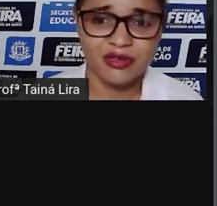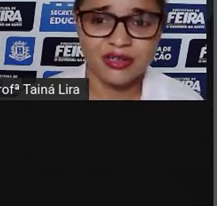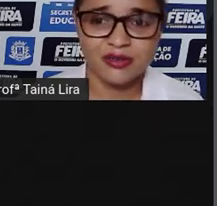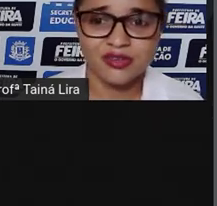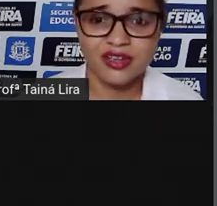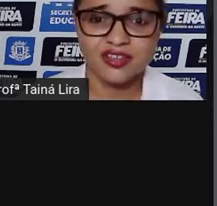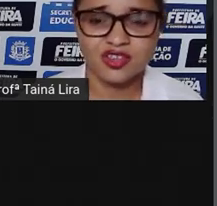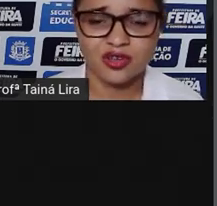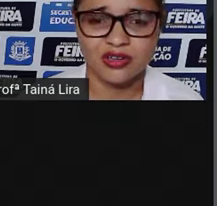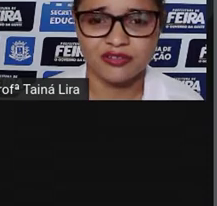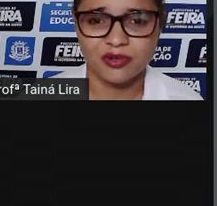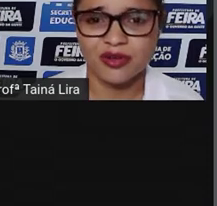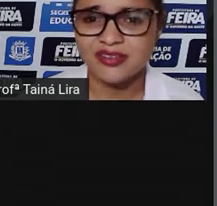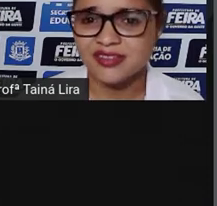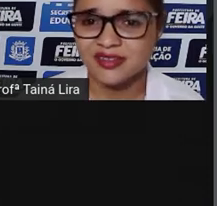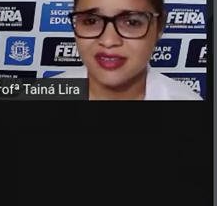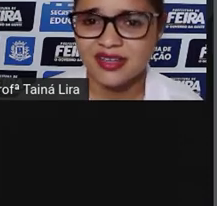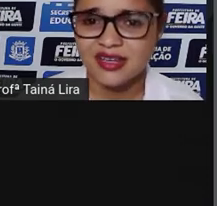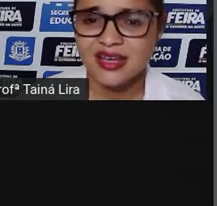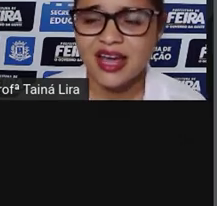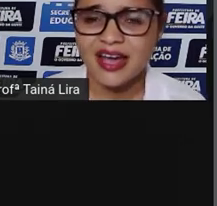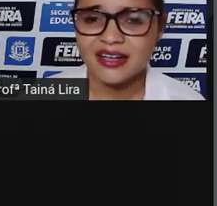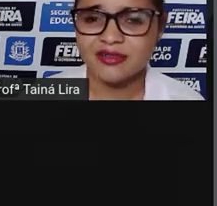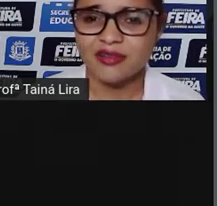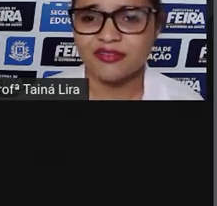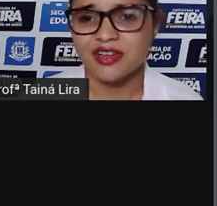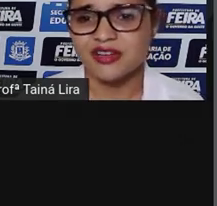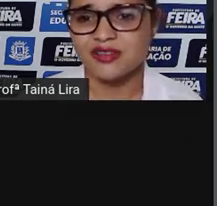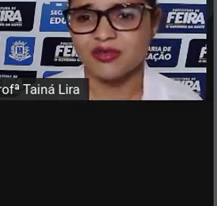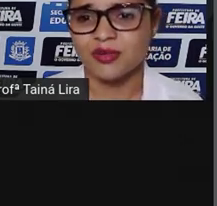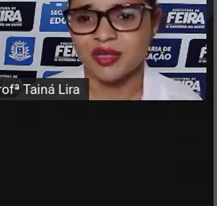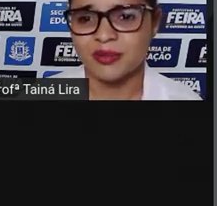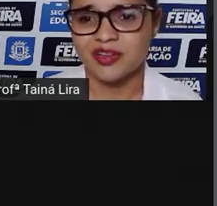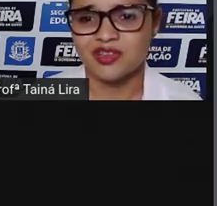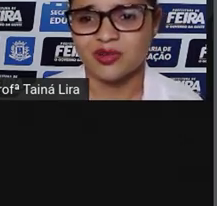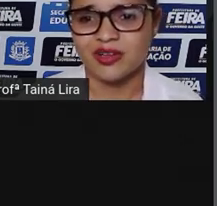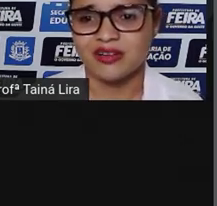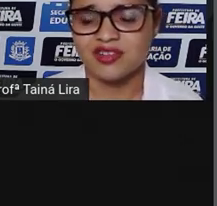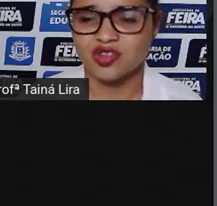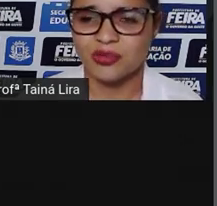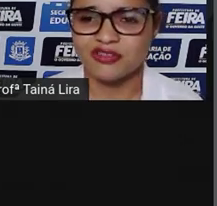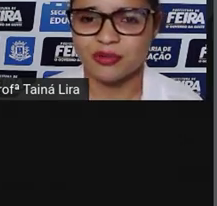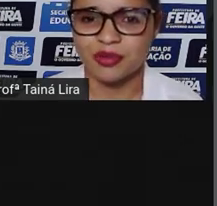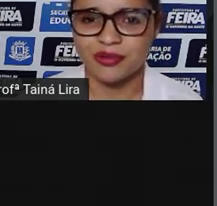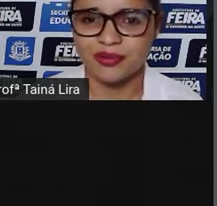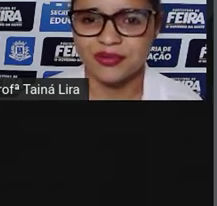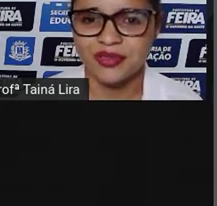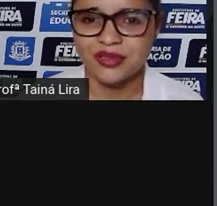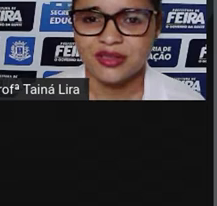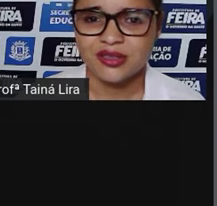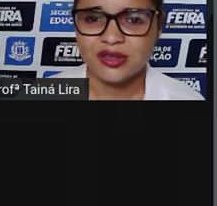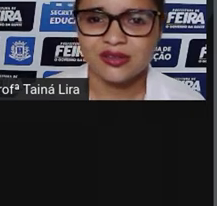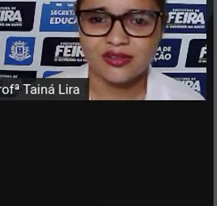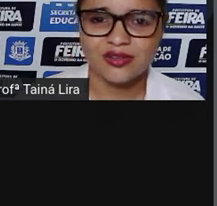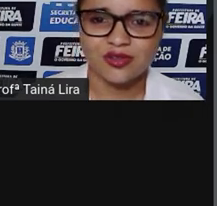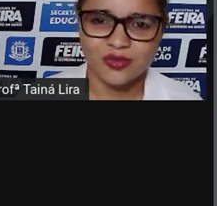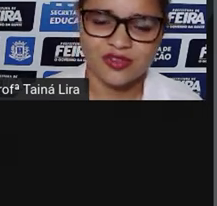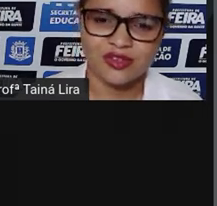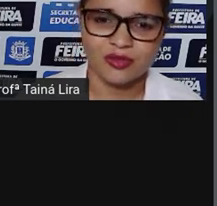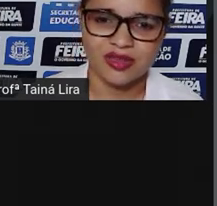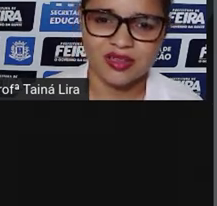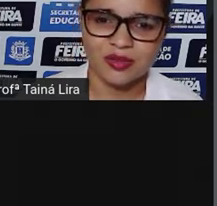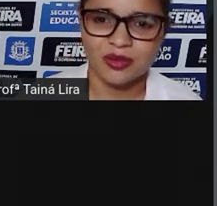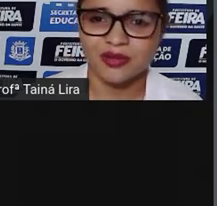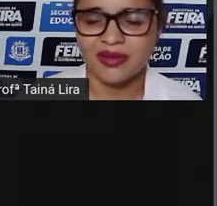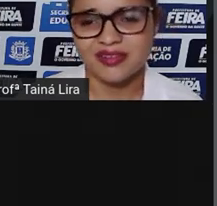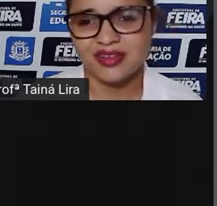e figurinos. E a história ficou assim. Era uma vez um homem da pré-história que se chamava Bombo. Todos os homens